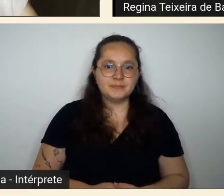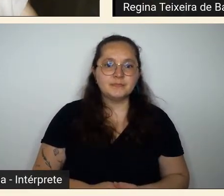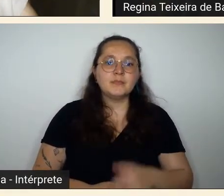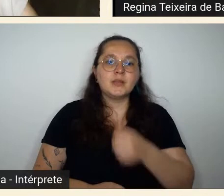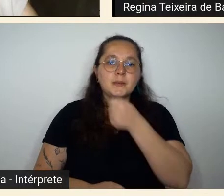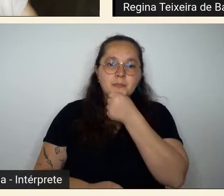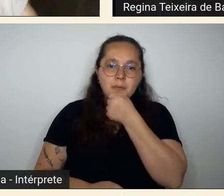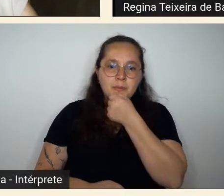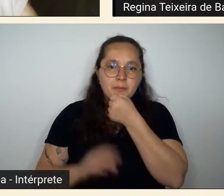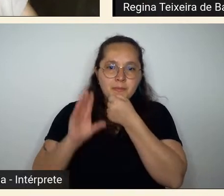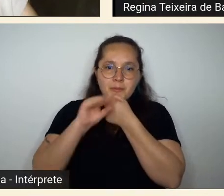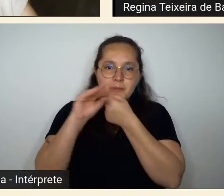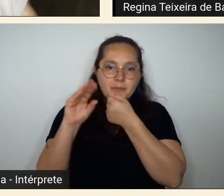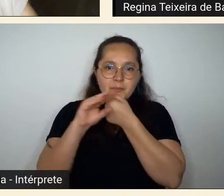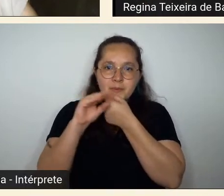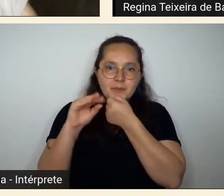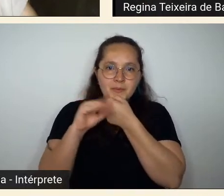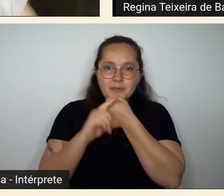diga Regina